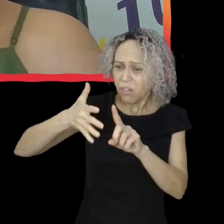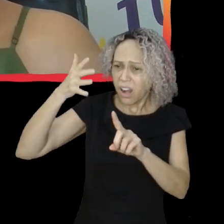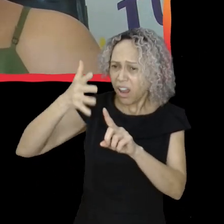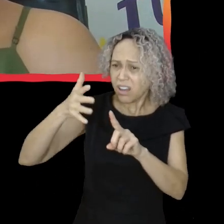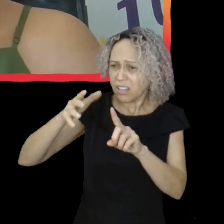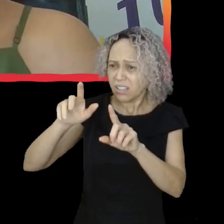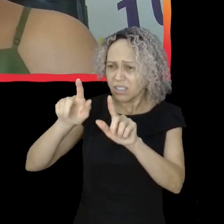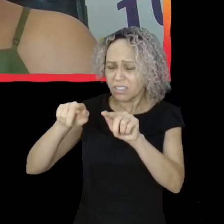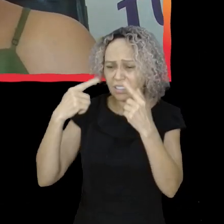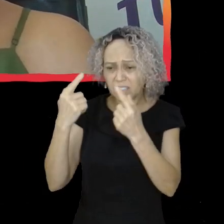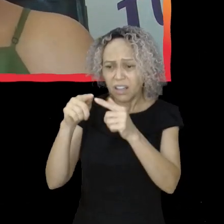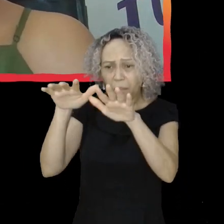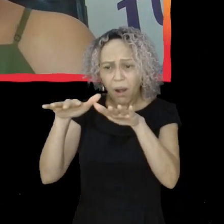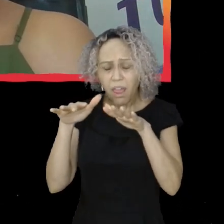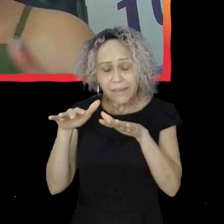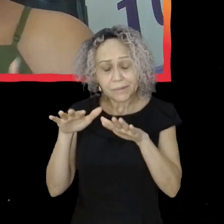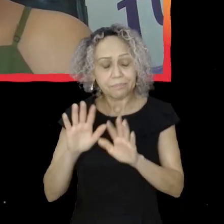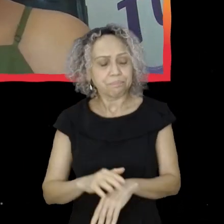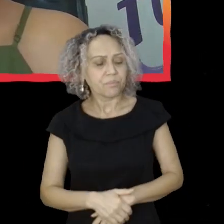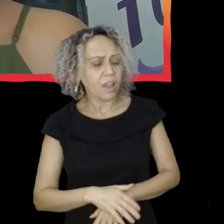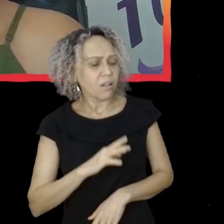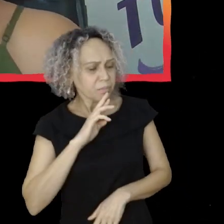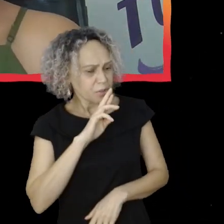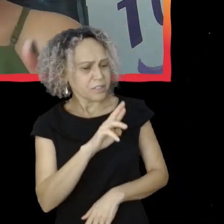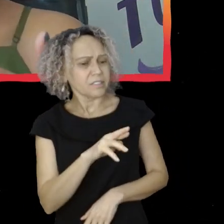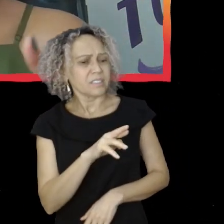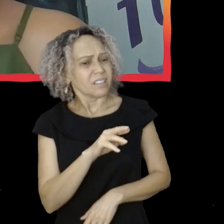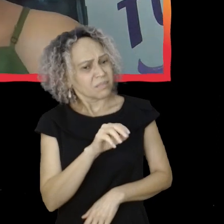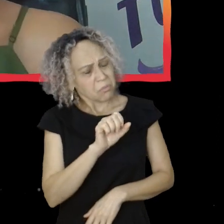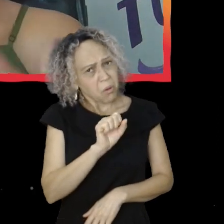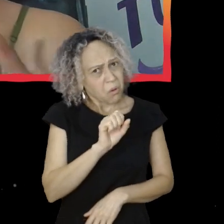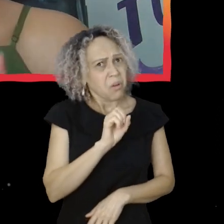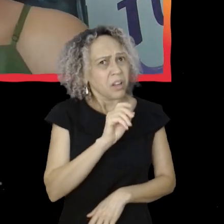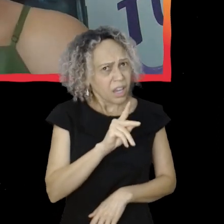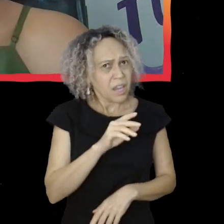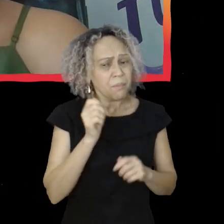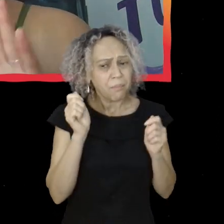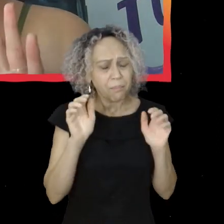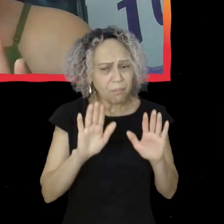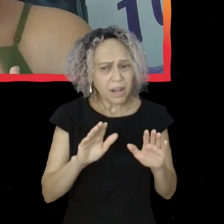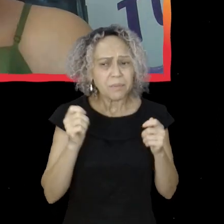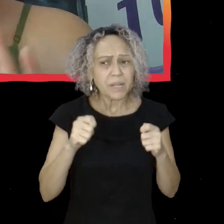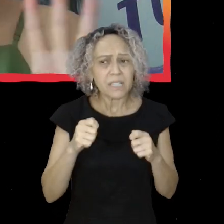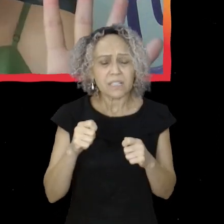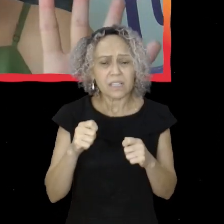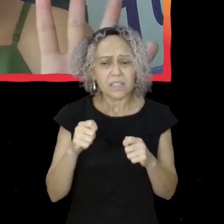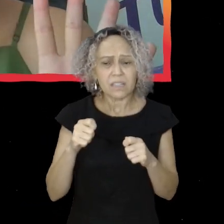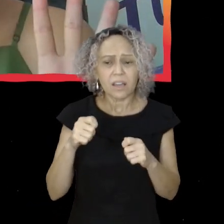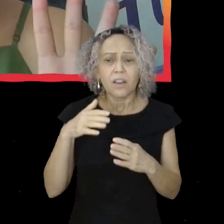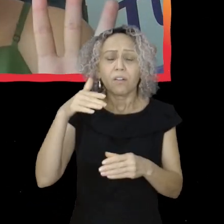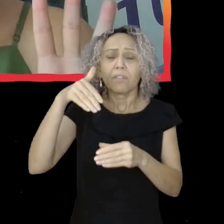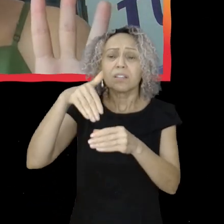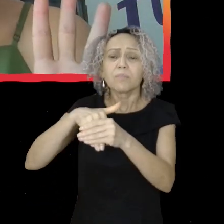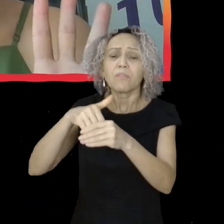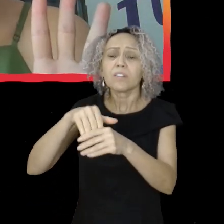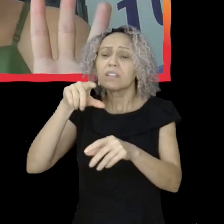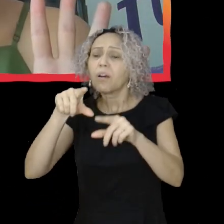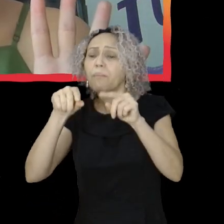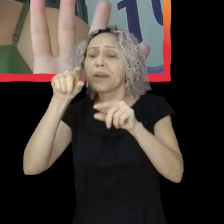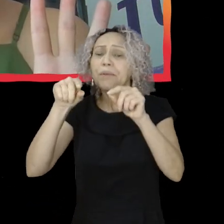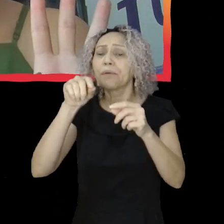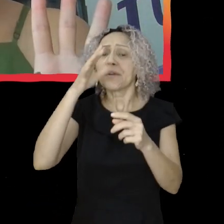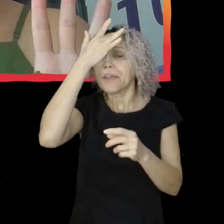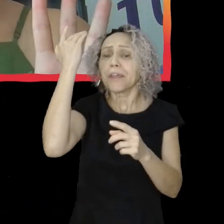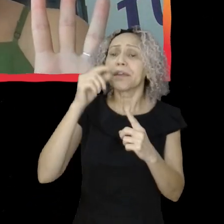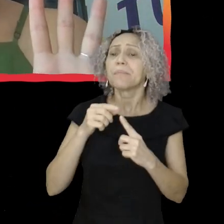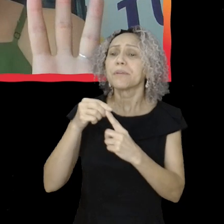assembleia aqui pra decidir isso. Mas, ah, beleza, mas precisa ser meio rápido, porque a gente precisa dar o retorno. Isso já era sete horas da noite do dia anterior.